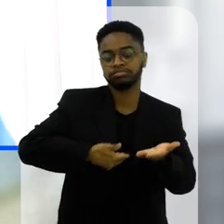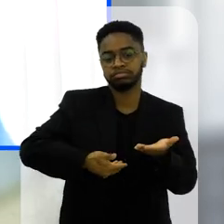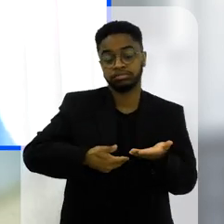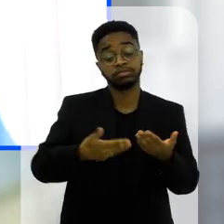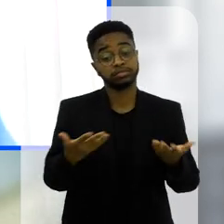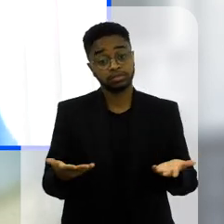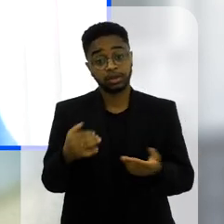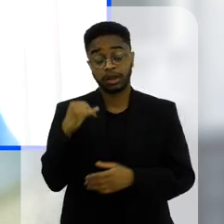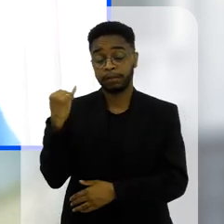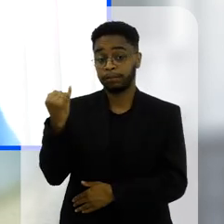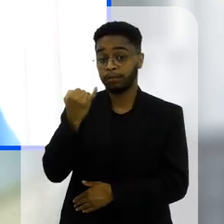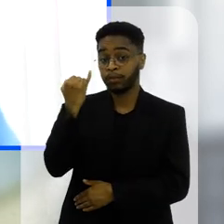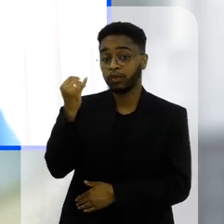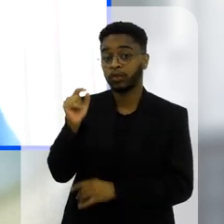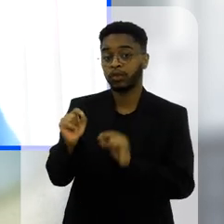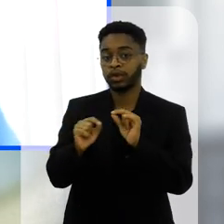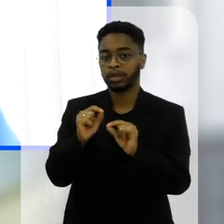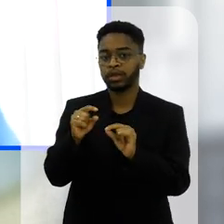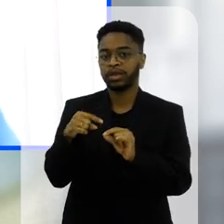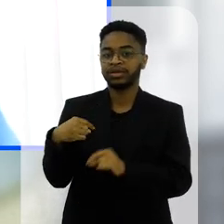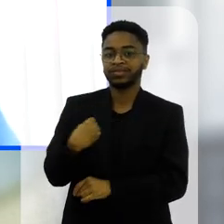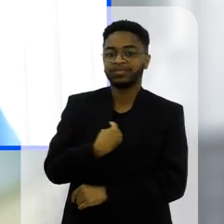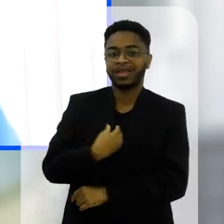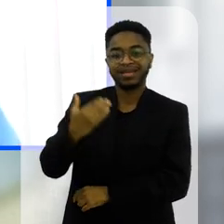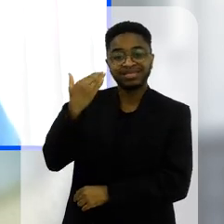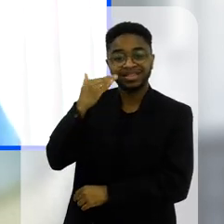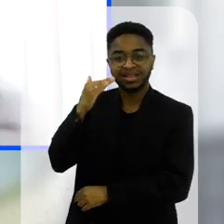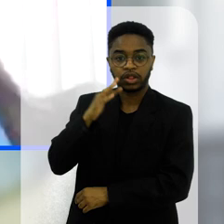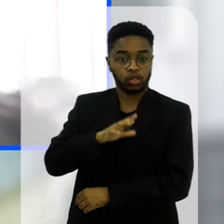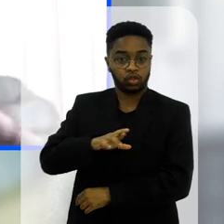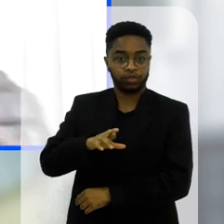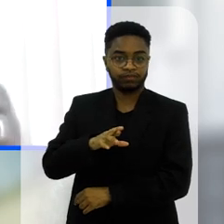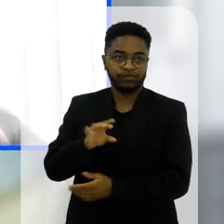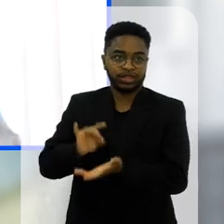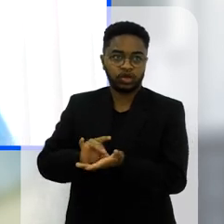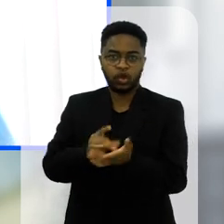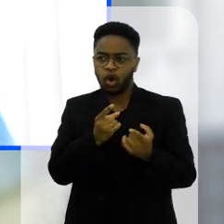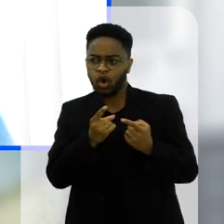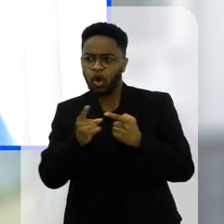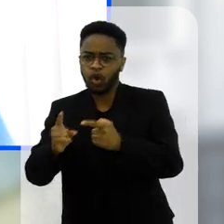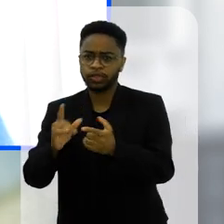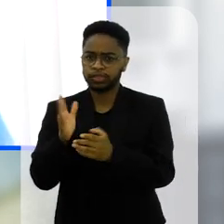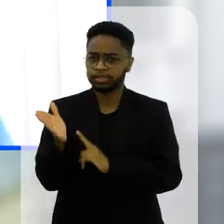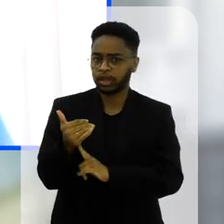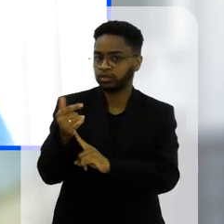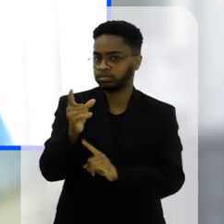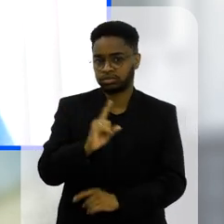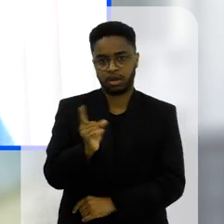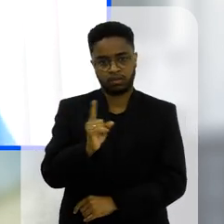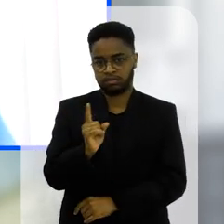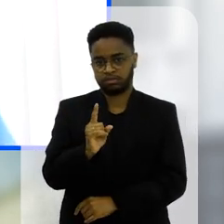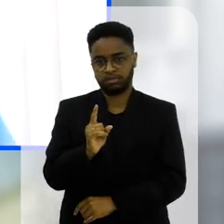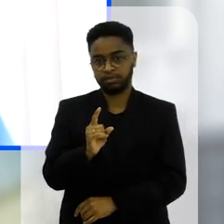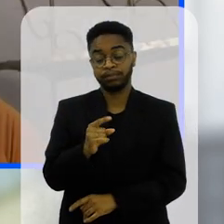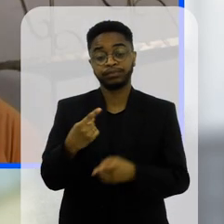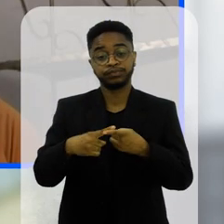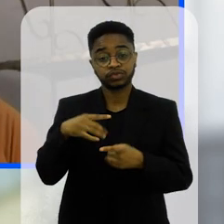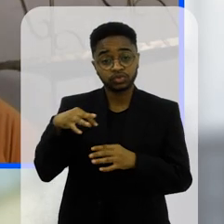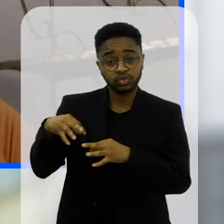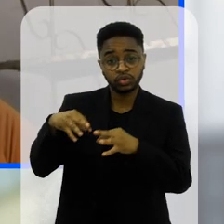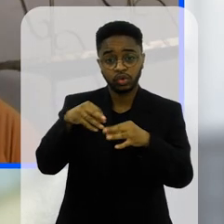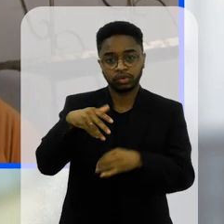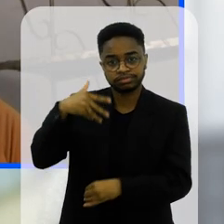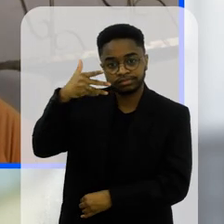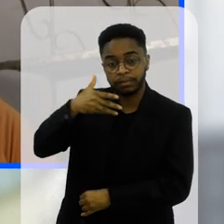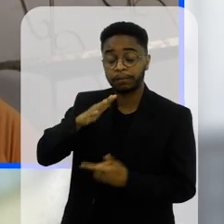é muito importante o Flávio que a gente entenda que a gente não é contra a tecnologia eu acho que todas as falas aqui foram muito felizes nesse